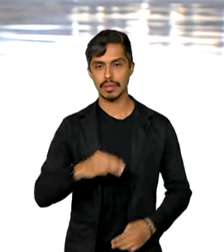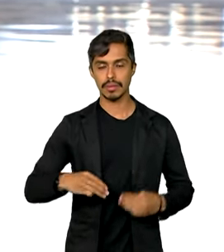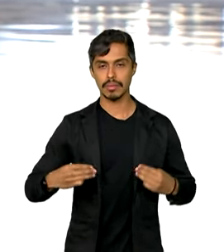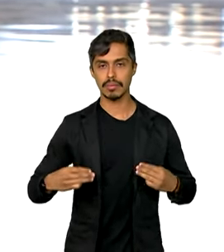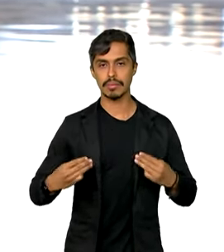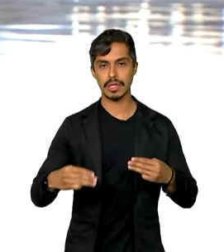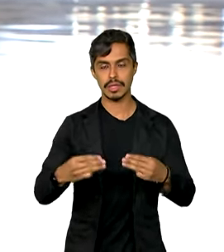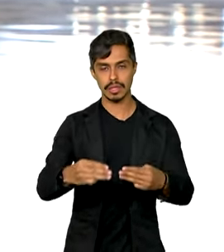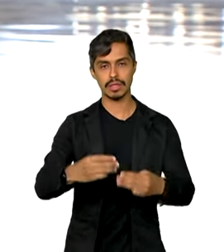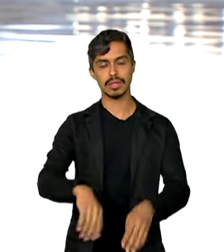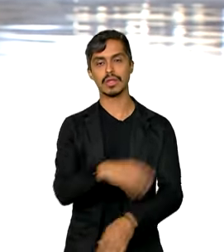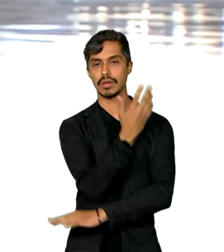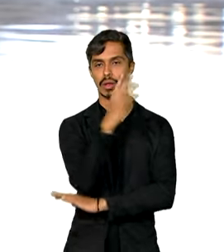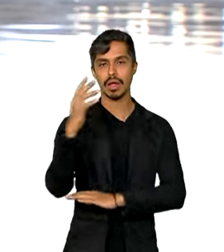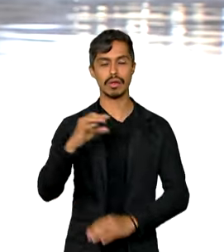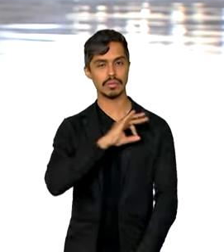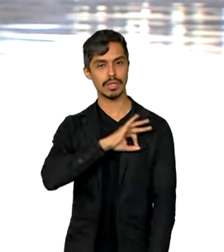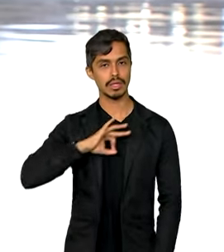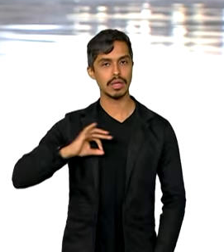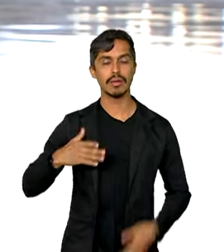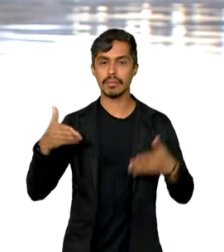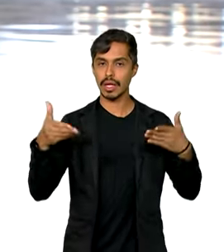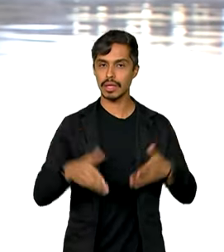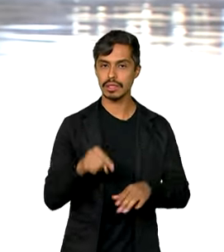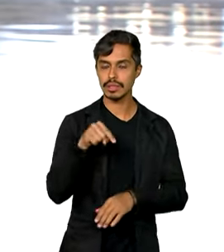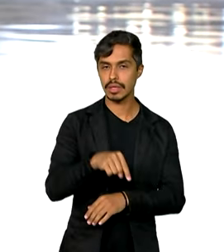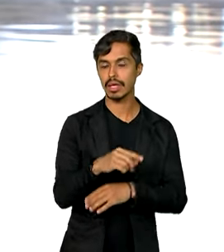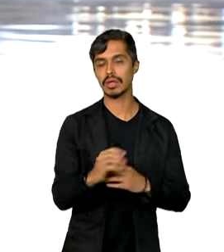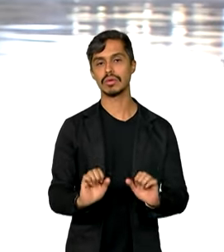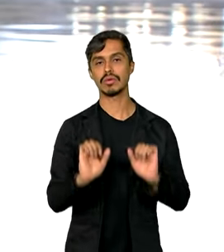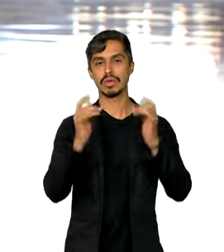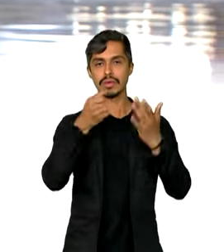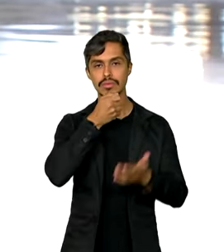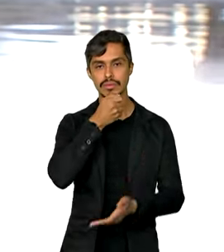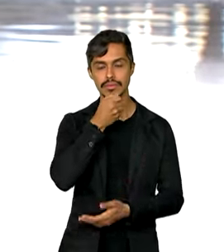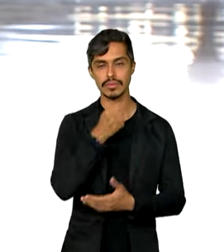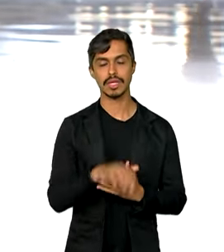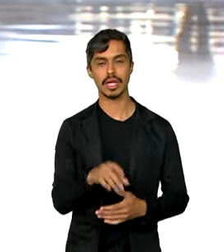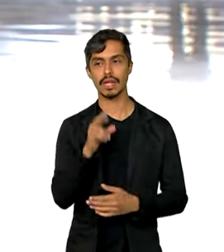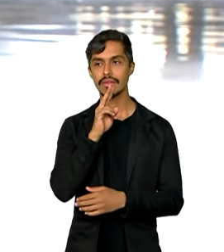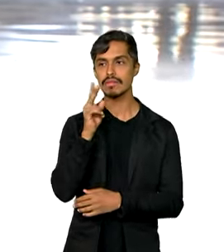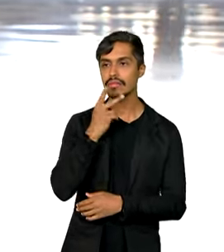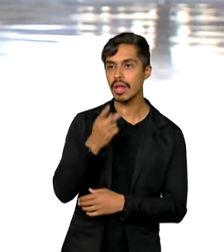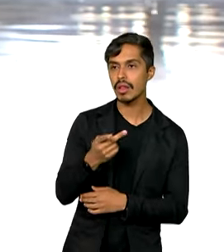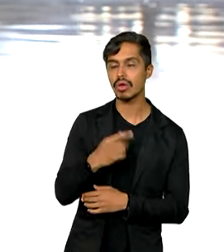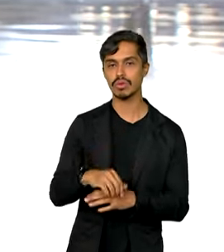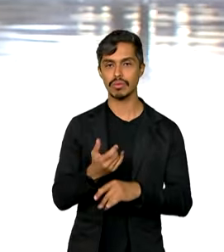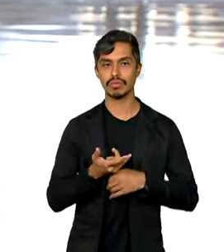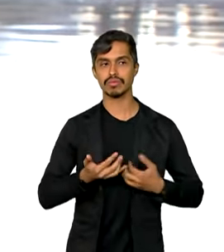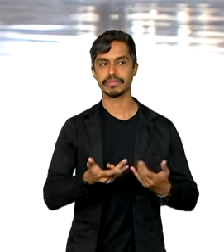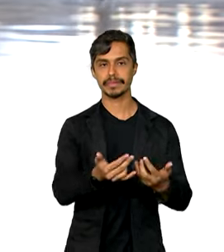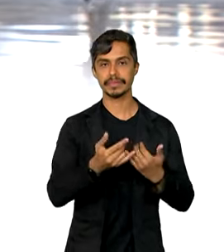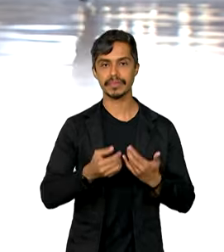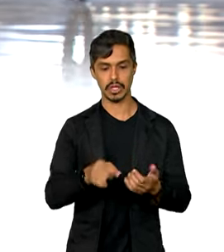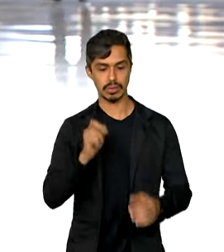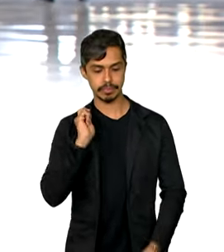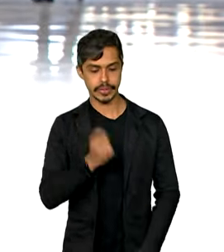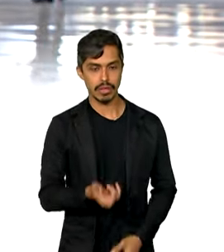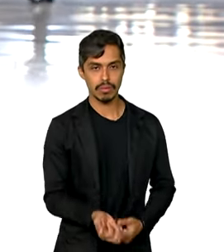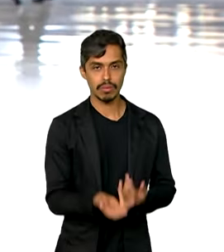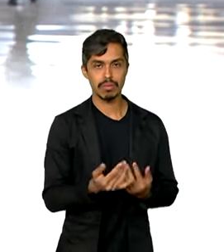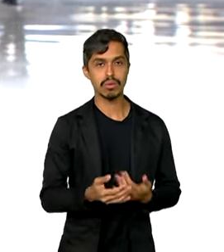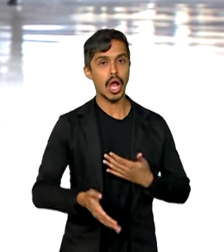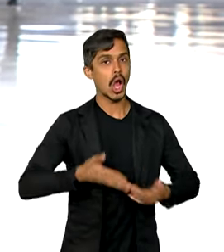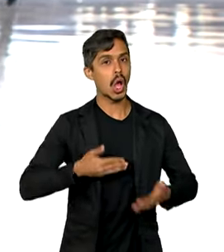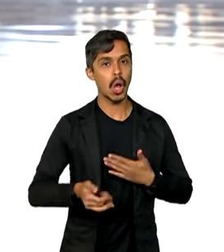Canal Gov. Ela lembrou que o uso do fogo está proibido em todo o território nacional e que, portanto, qualquer incêndio neste